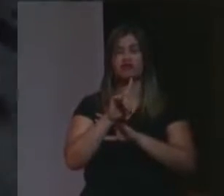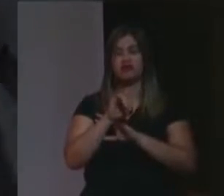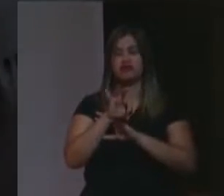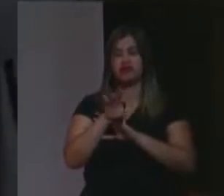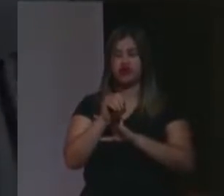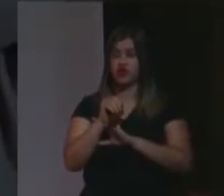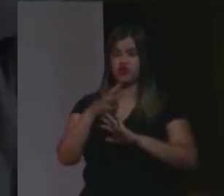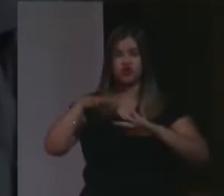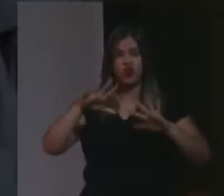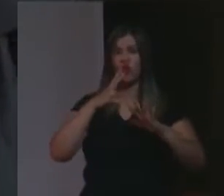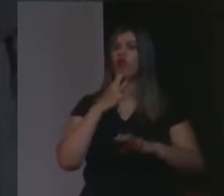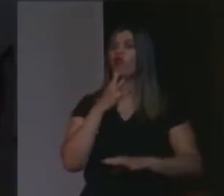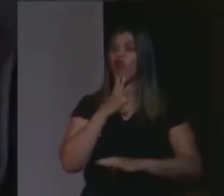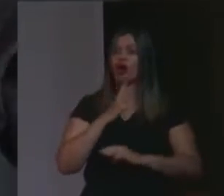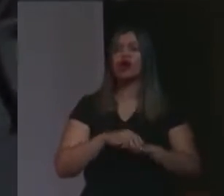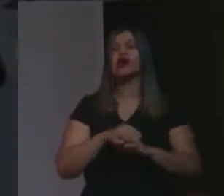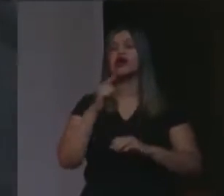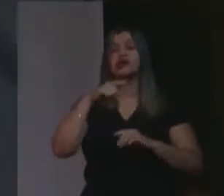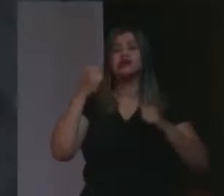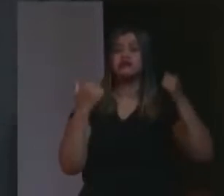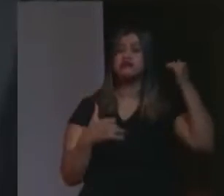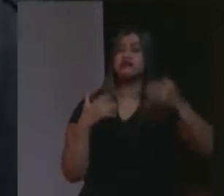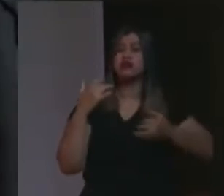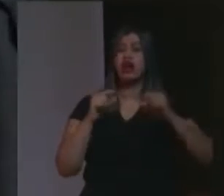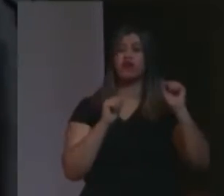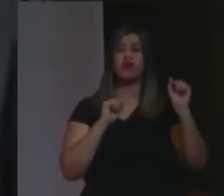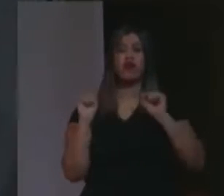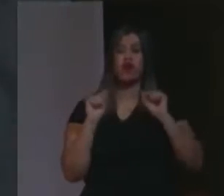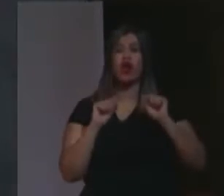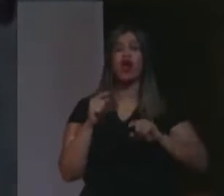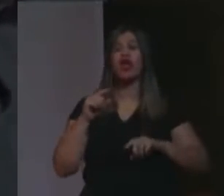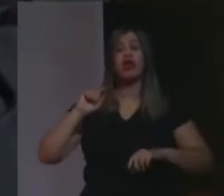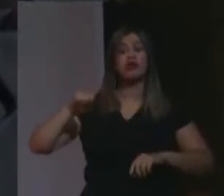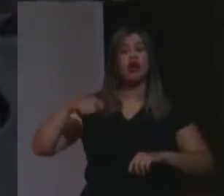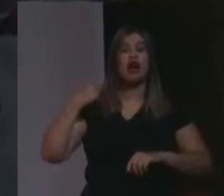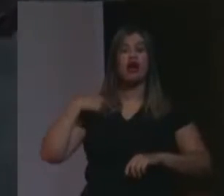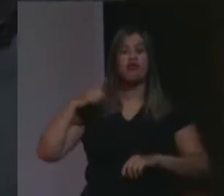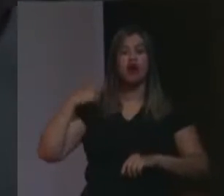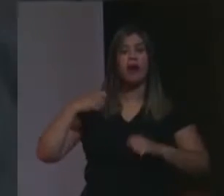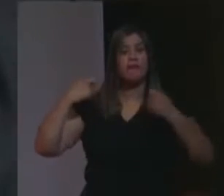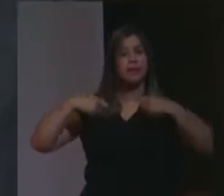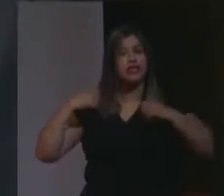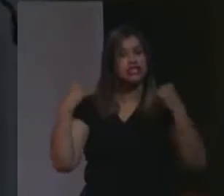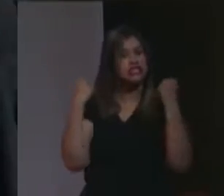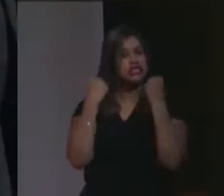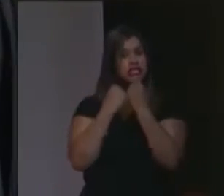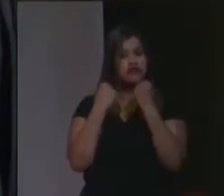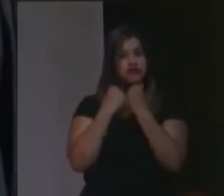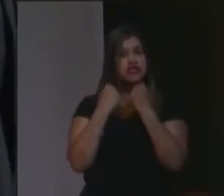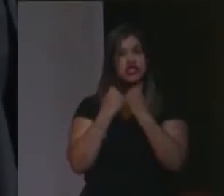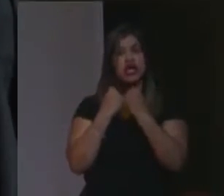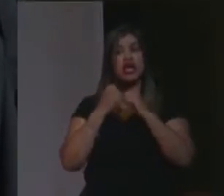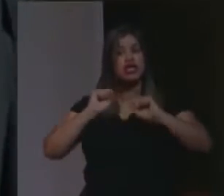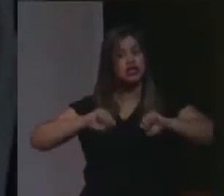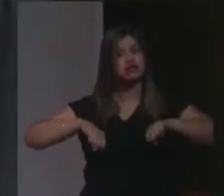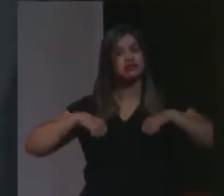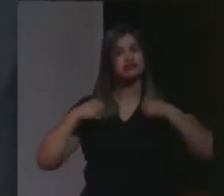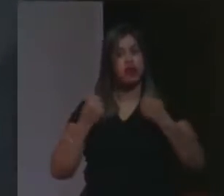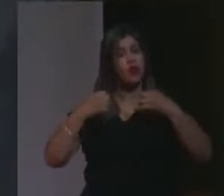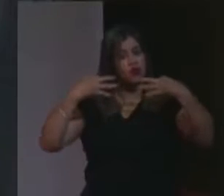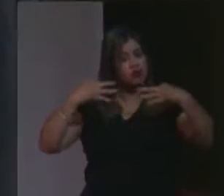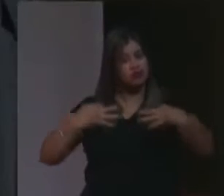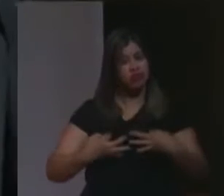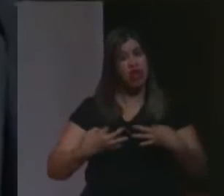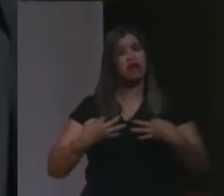uma lenda quase do tribunal do júri, ele dizia que o advogado, ele deve ir fazer a defesa viável. A